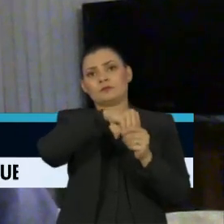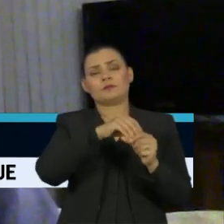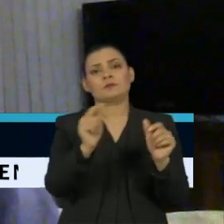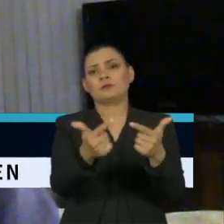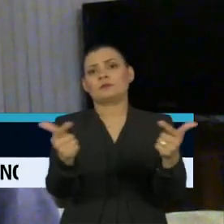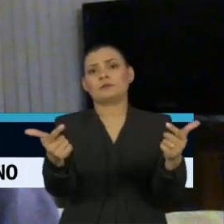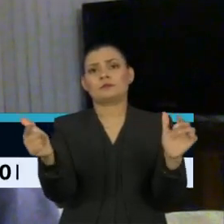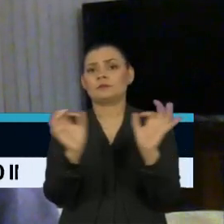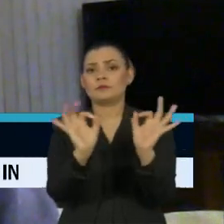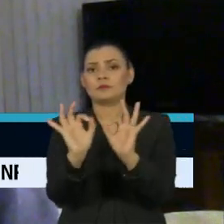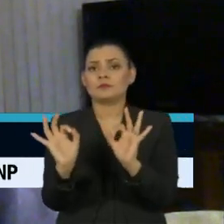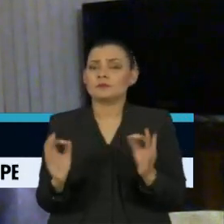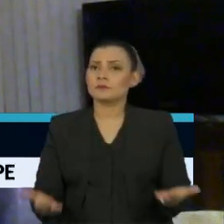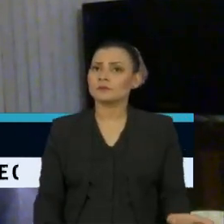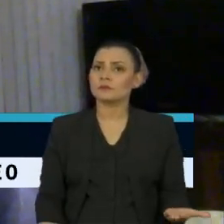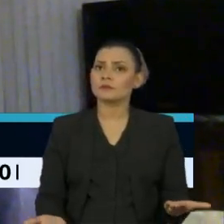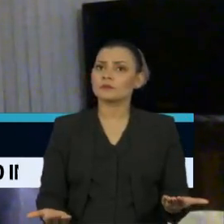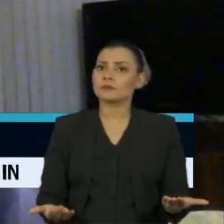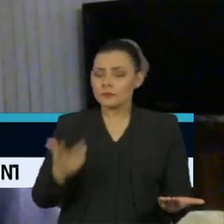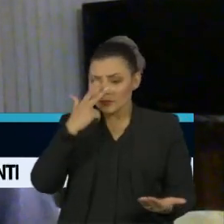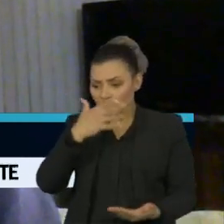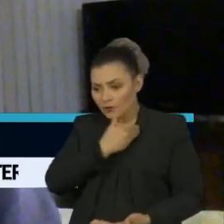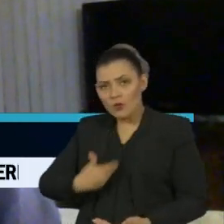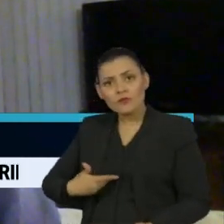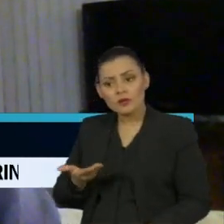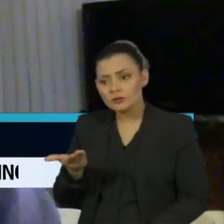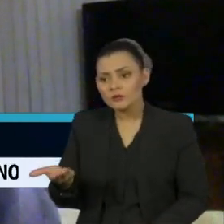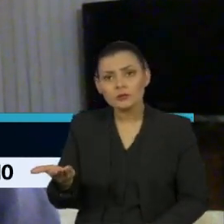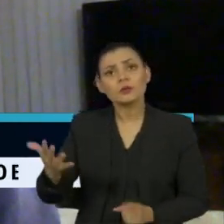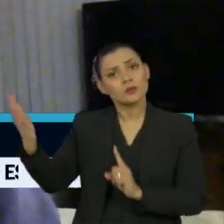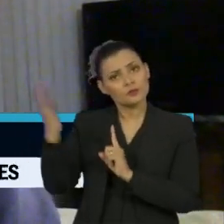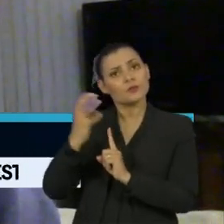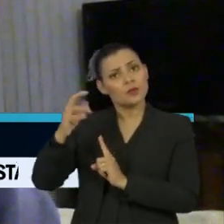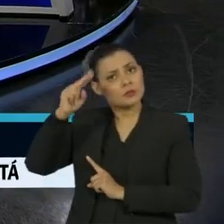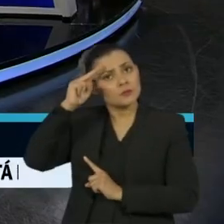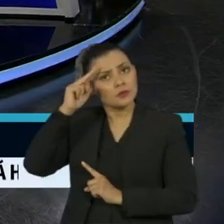Então, se vê nesse governo uma influência militar muito grande. Obrigado. E Obrigado.